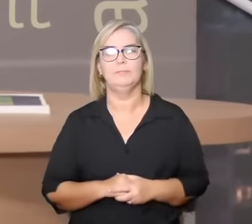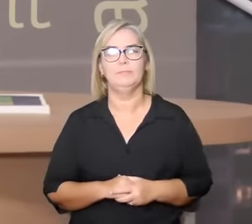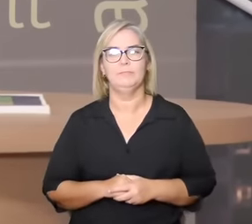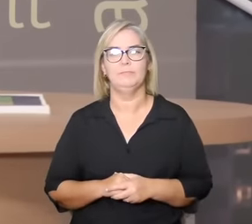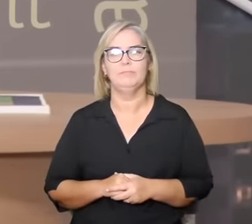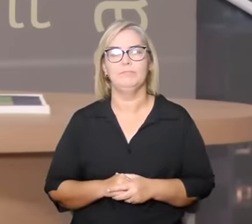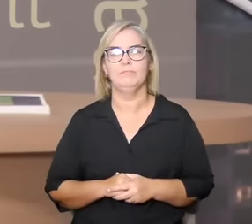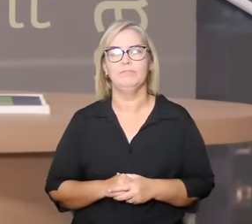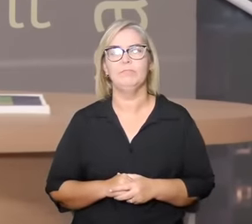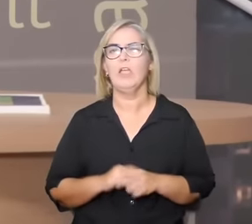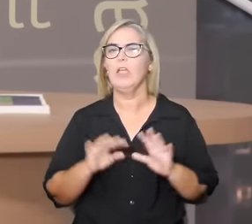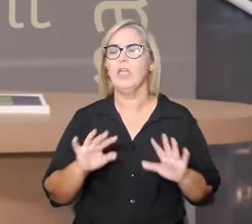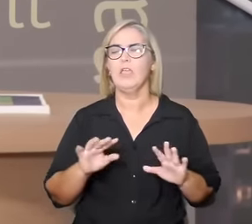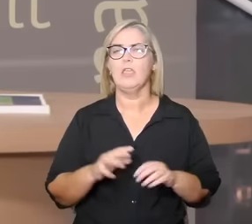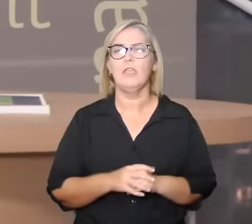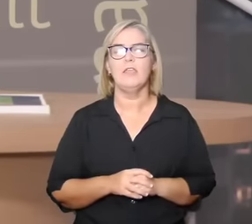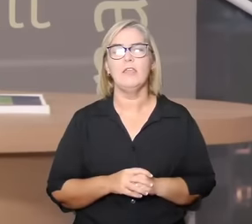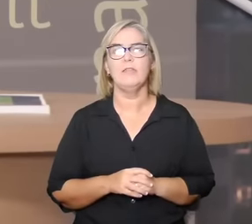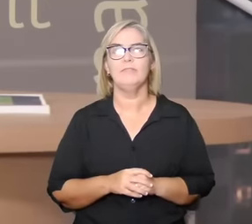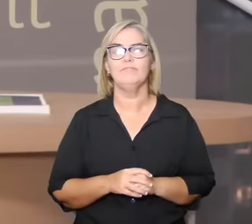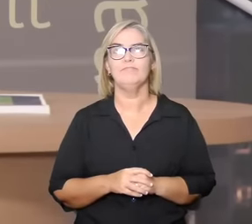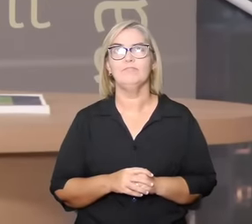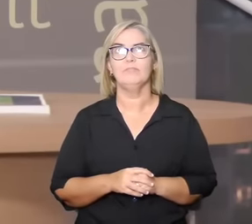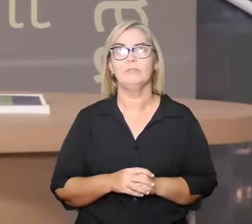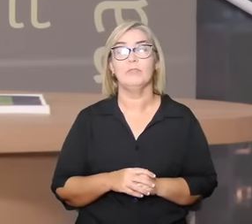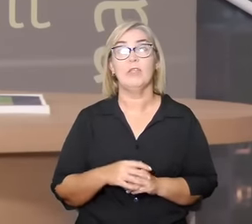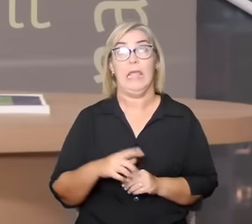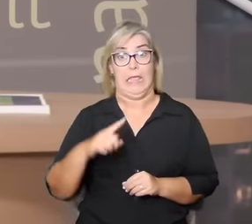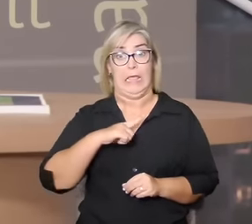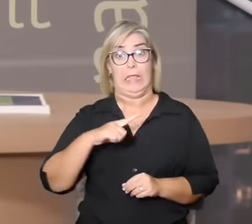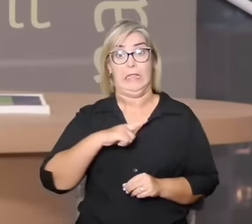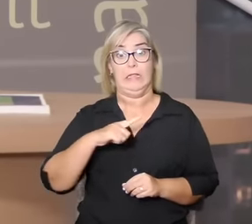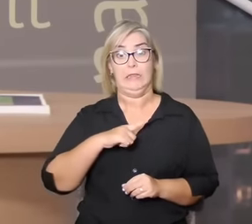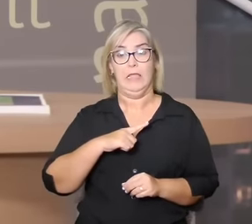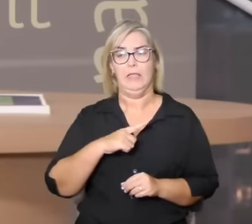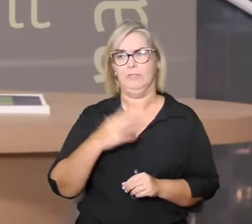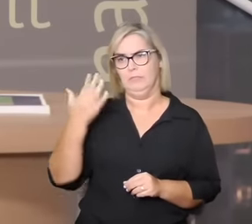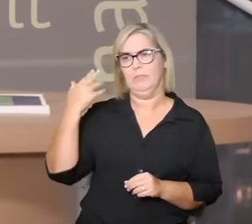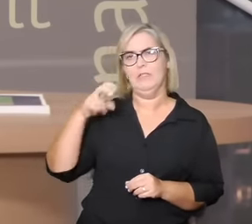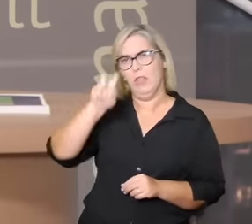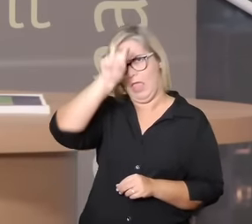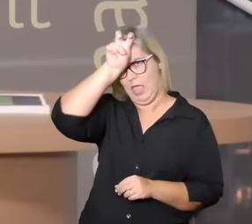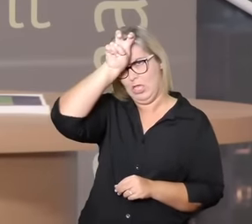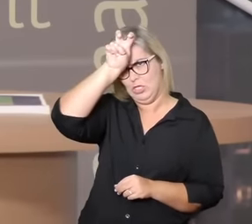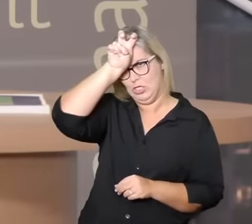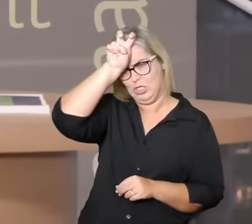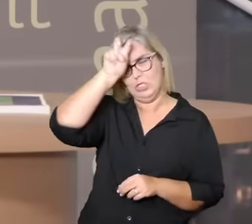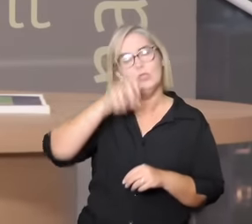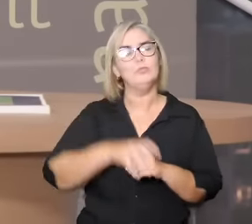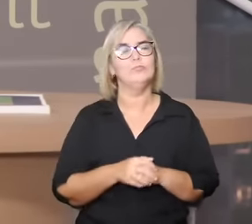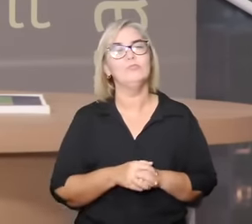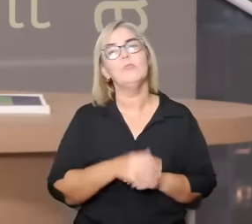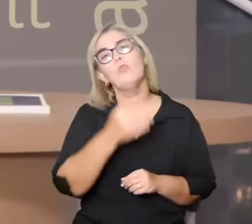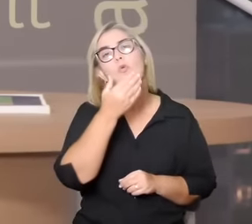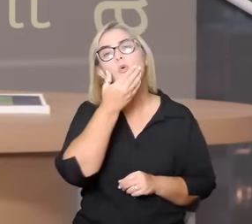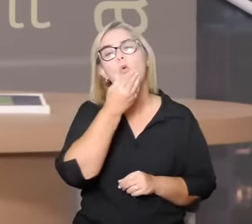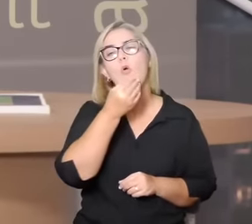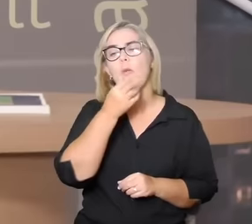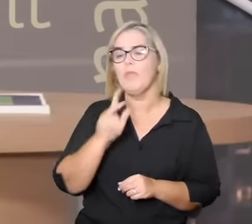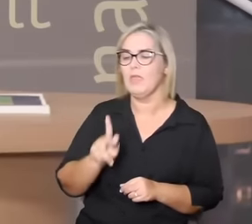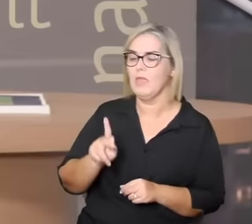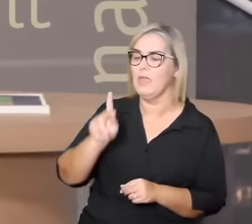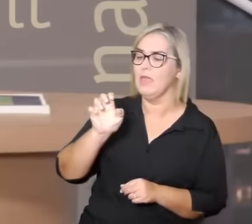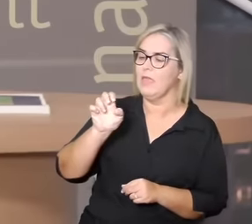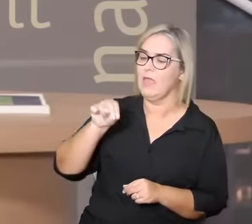isso, eu quero trazer um mito do Kemet, do Egito Antigo, um mito que fala de três